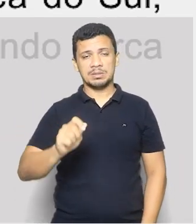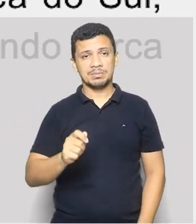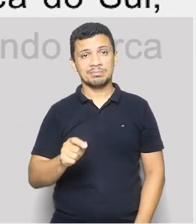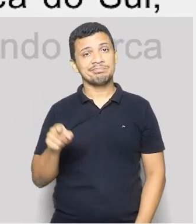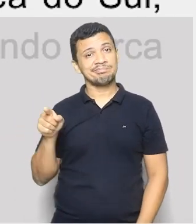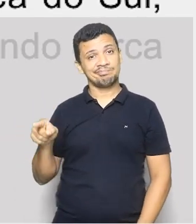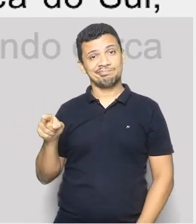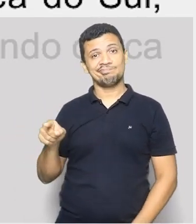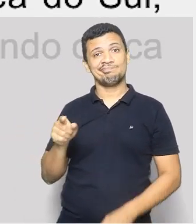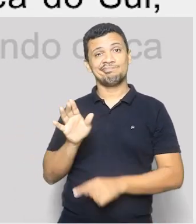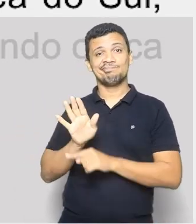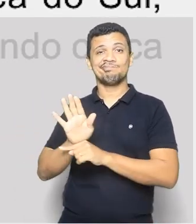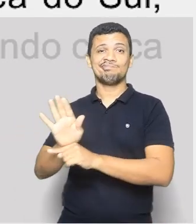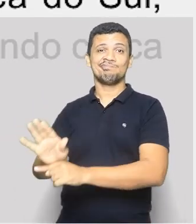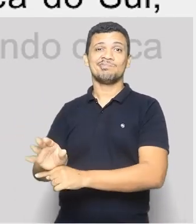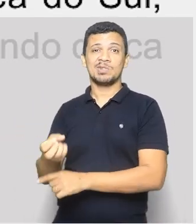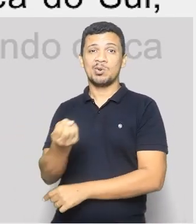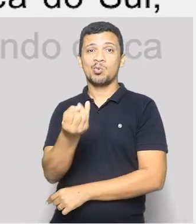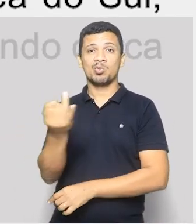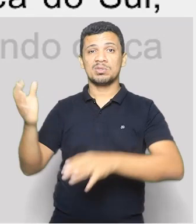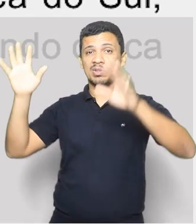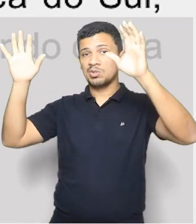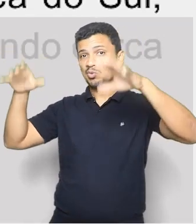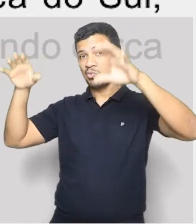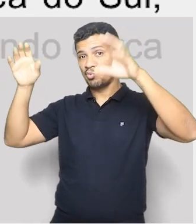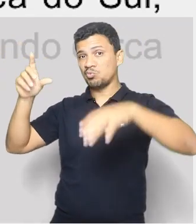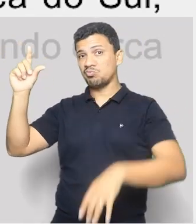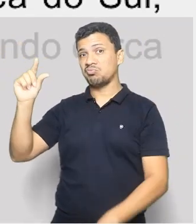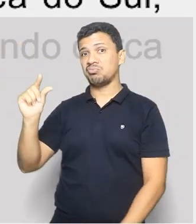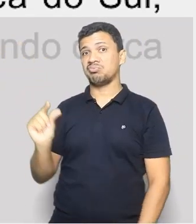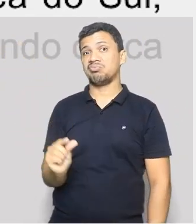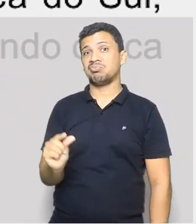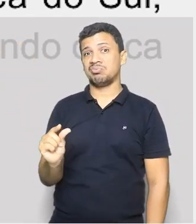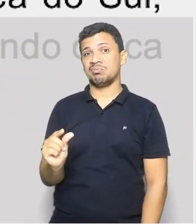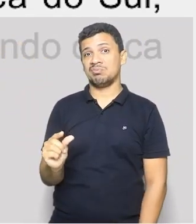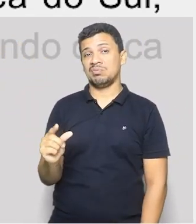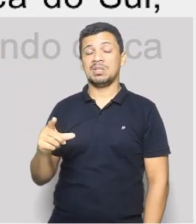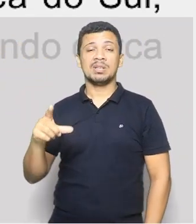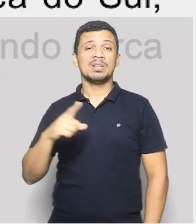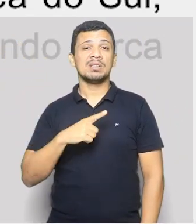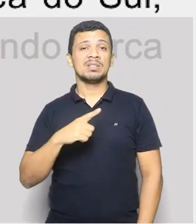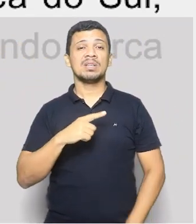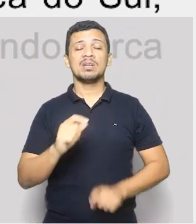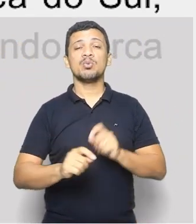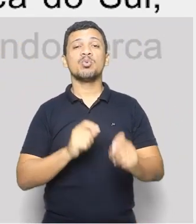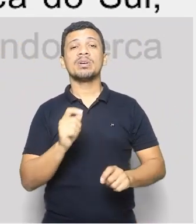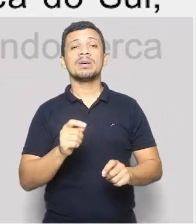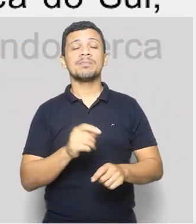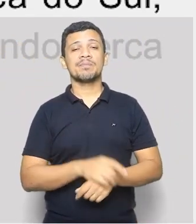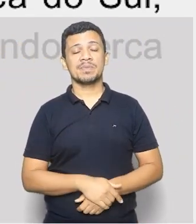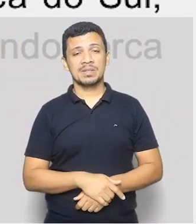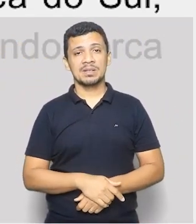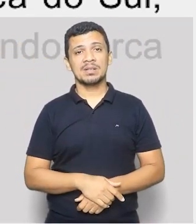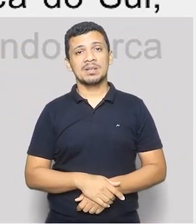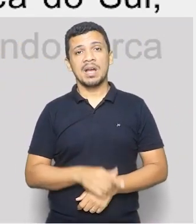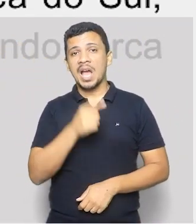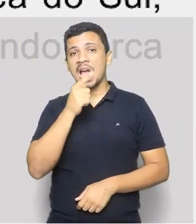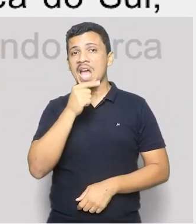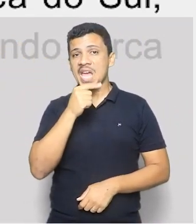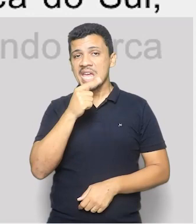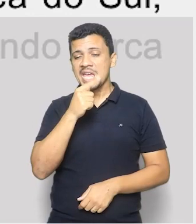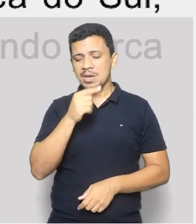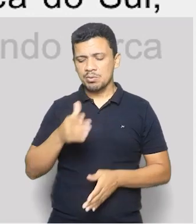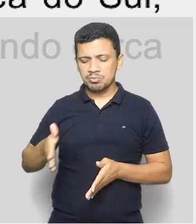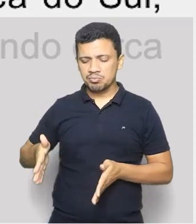índice de chuvas na floresta amazônica, automaticamente nós teremos a diminuição do volume dos rios.